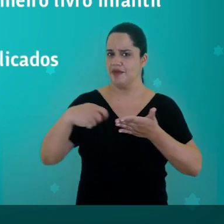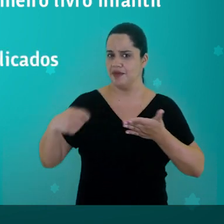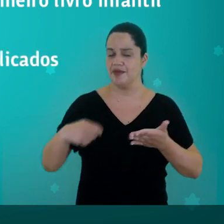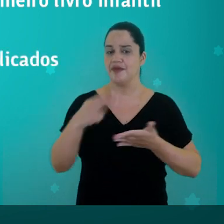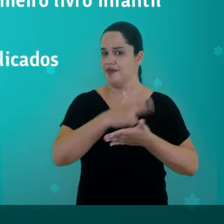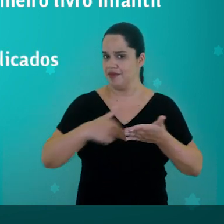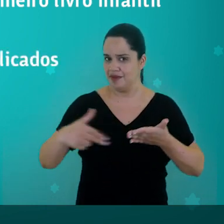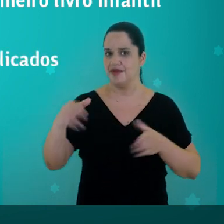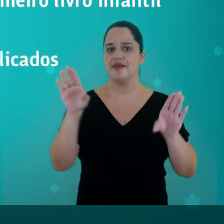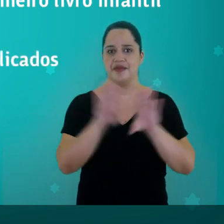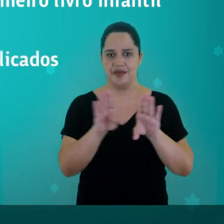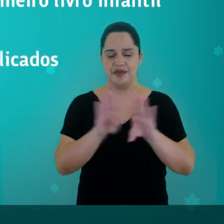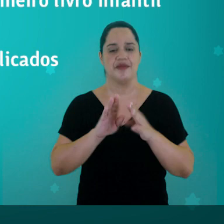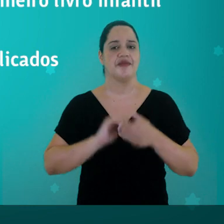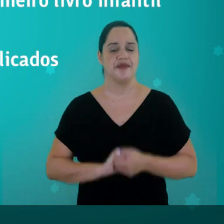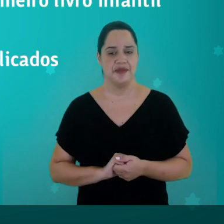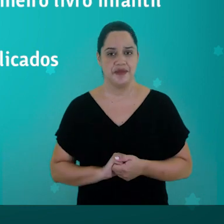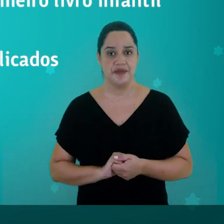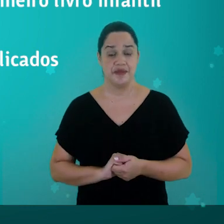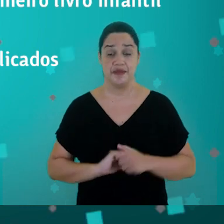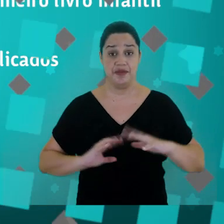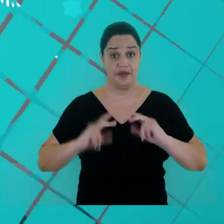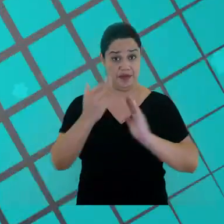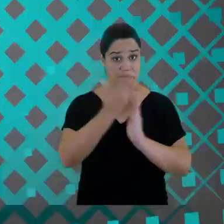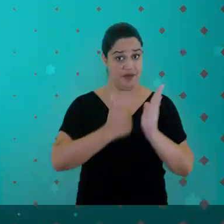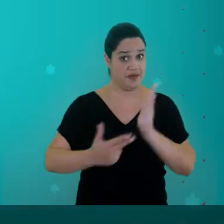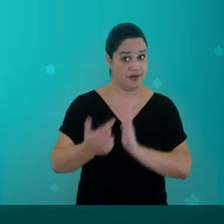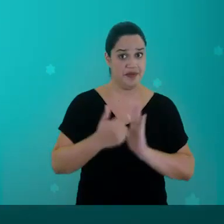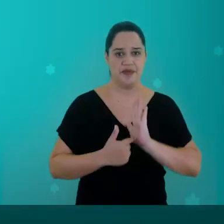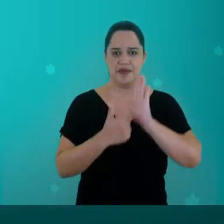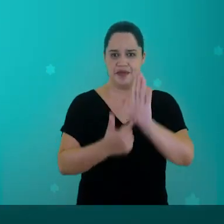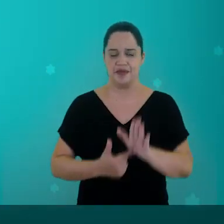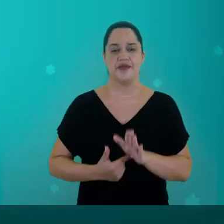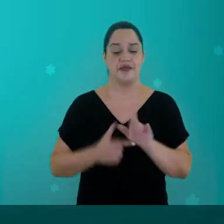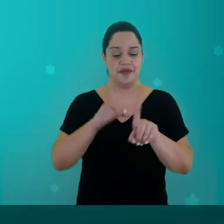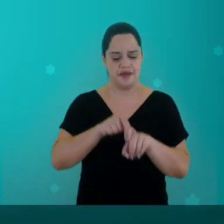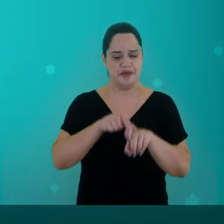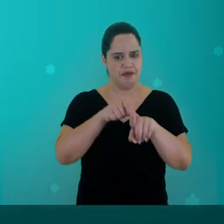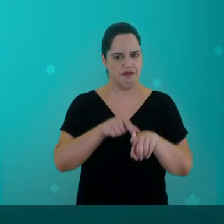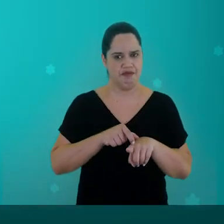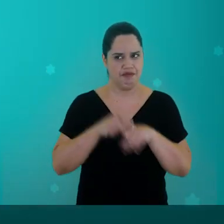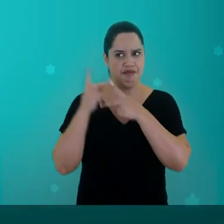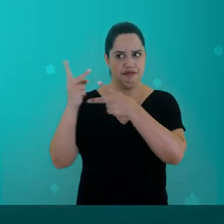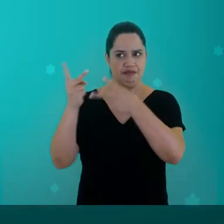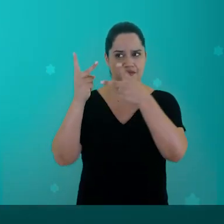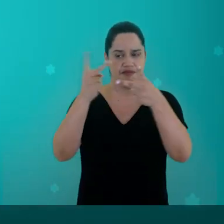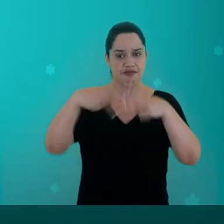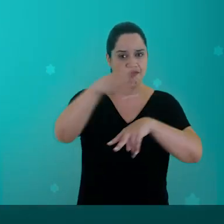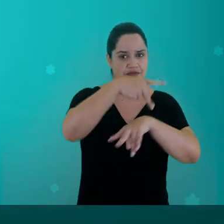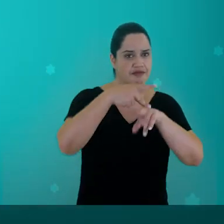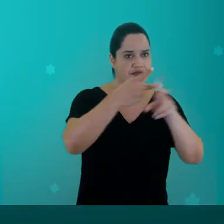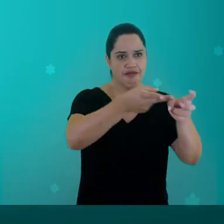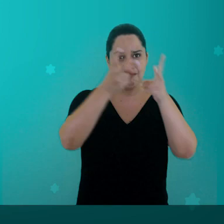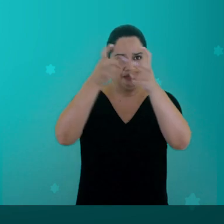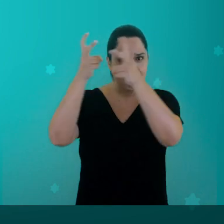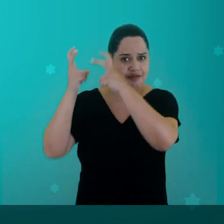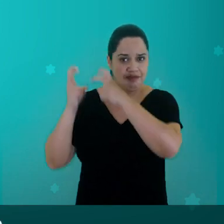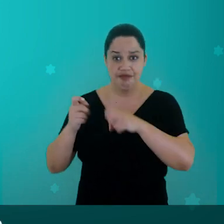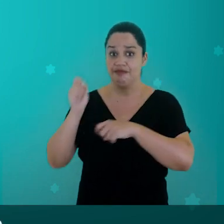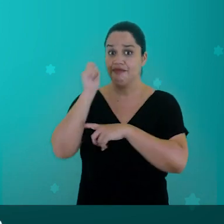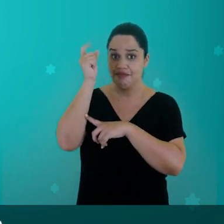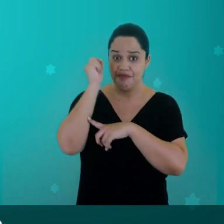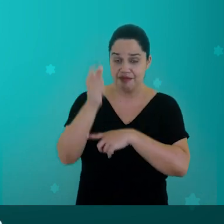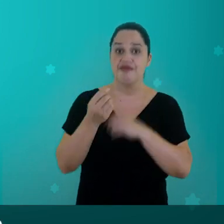como escritor e como ilustrador. As ilustrações que mostram o Caracol explorando diferentes países